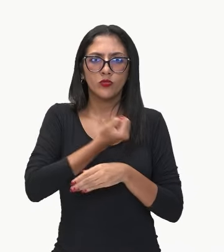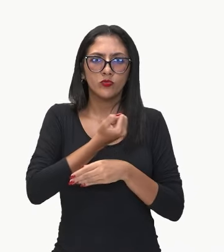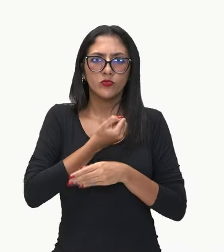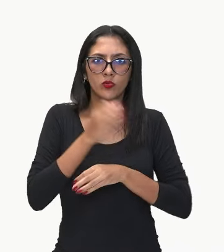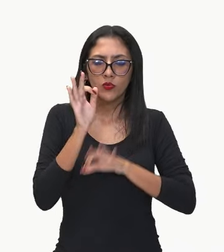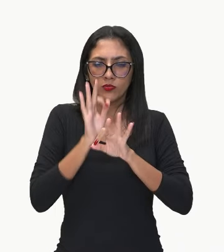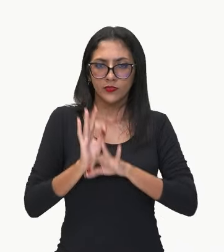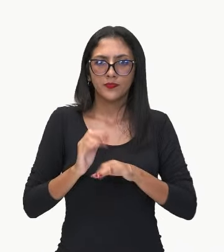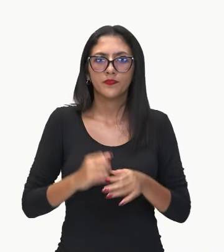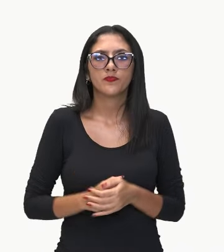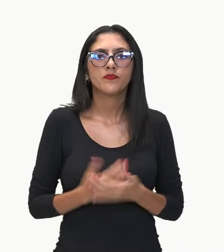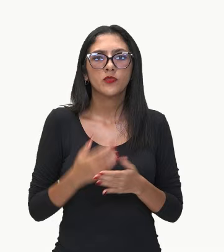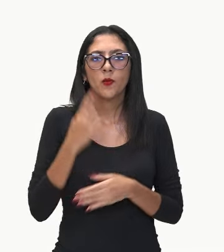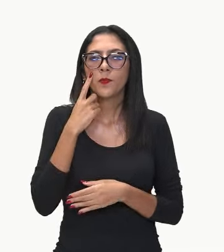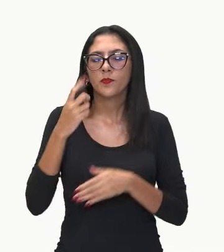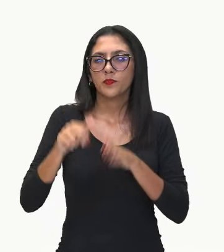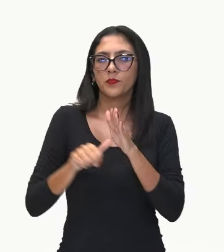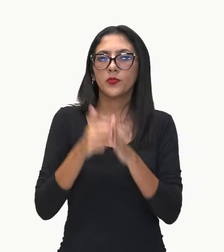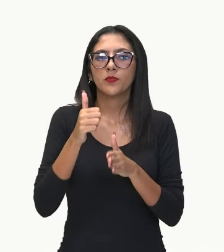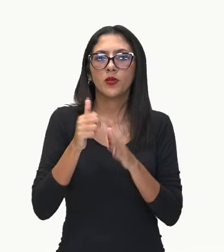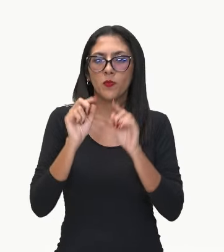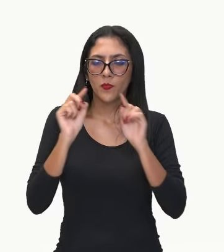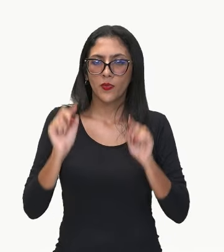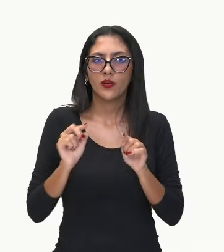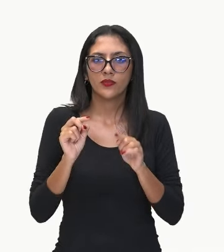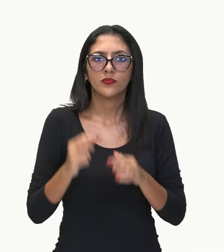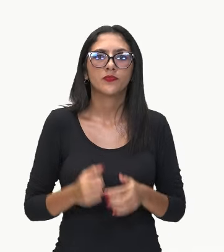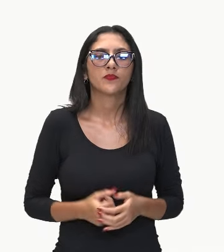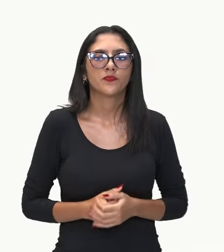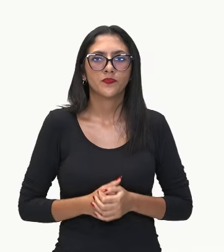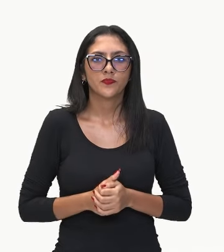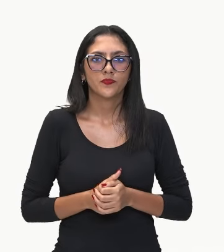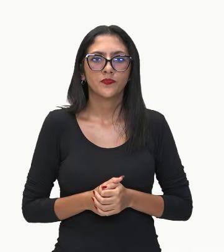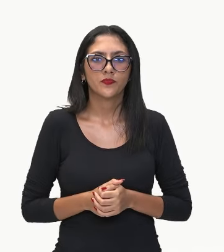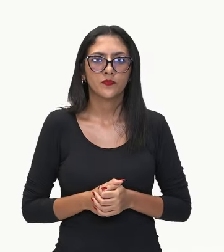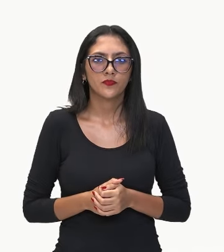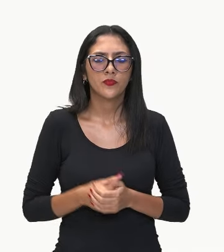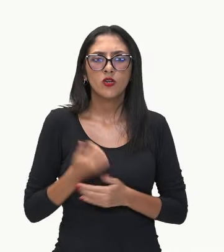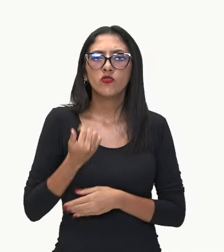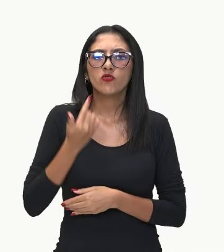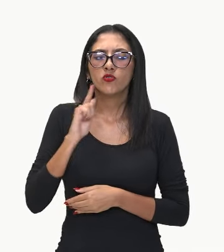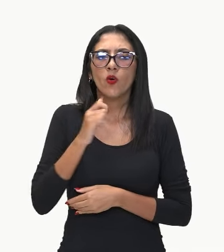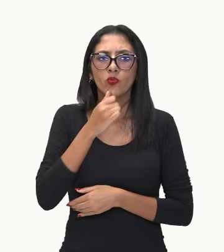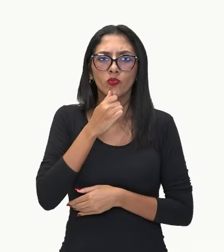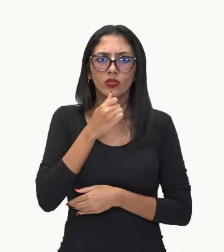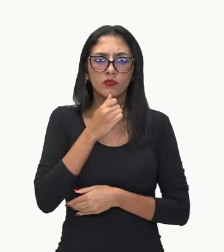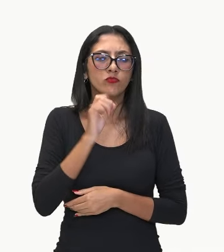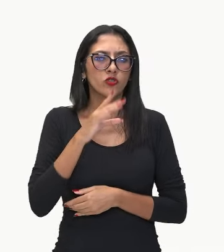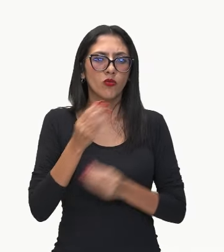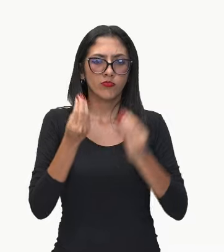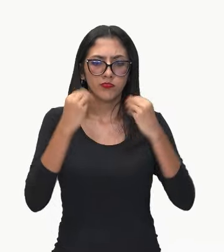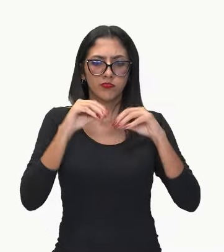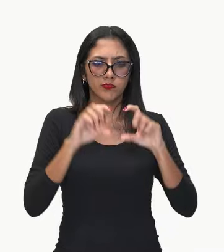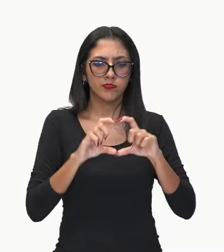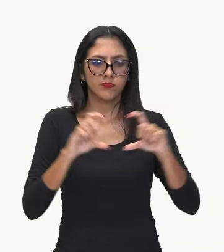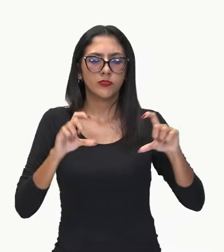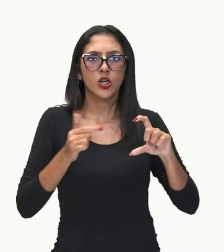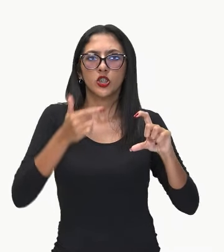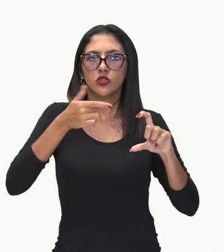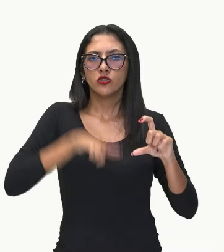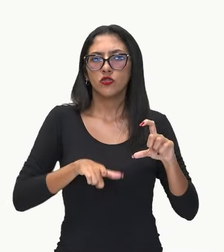primeiro? Parêntese. E quem nós não formos resolver, você vai chegar aqui tranquilamente